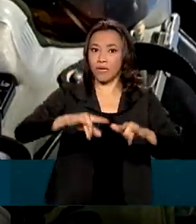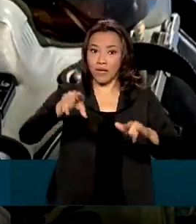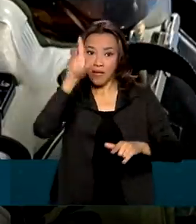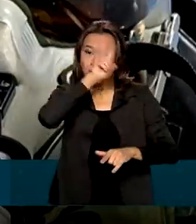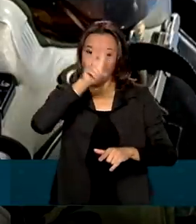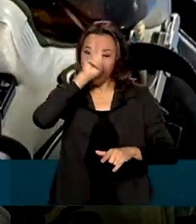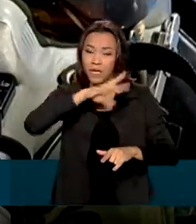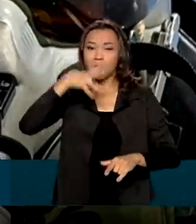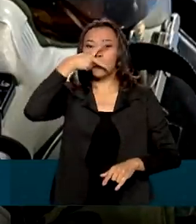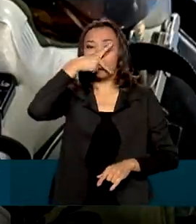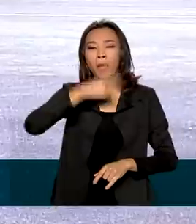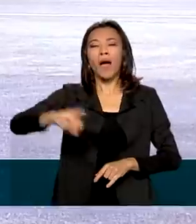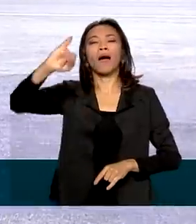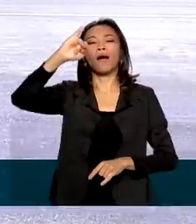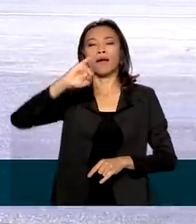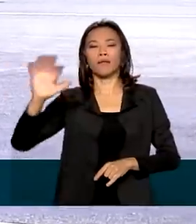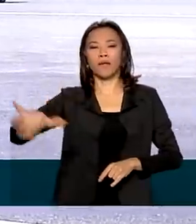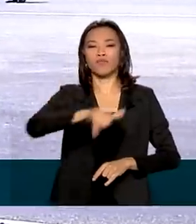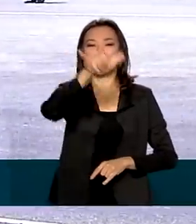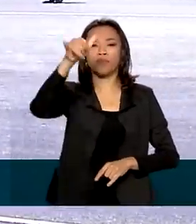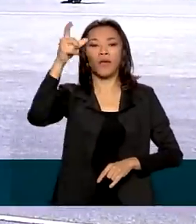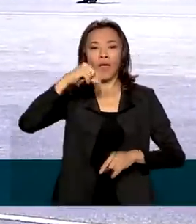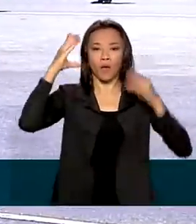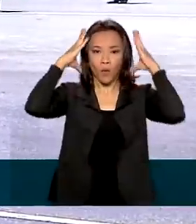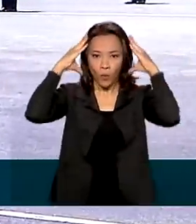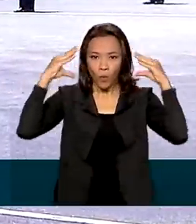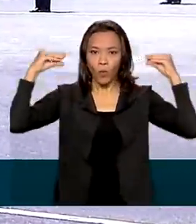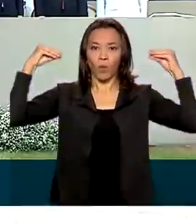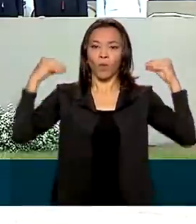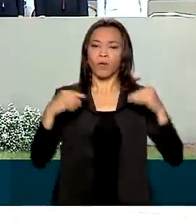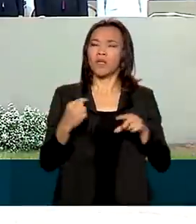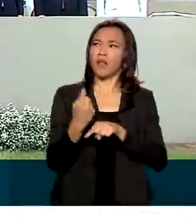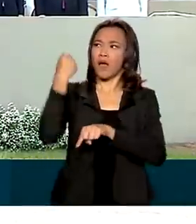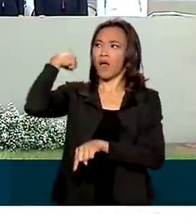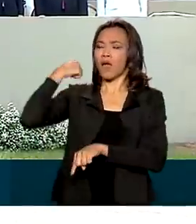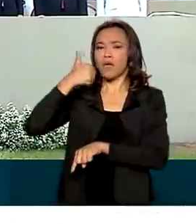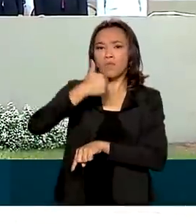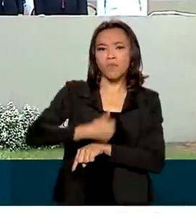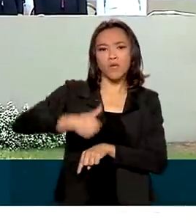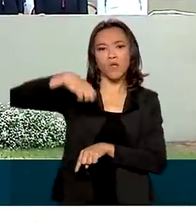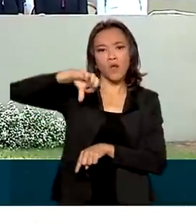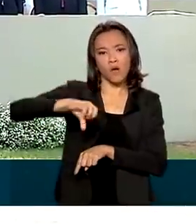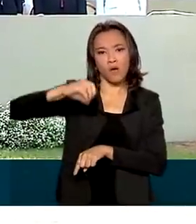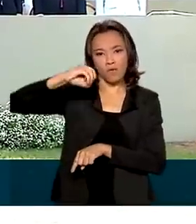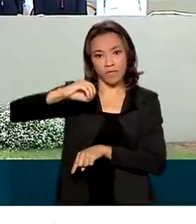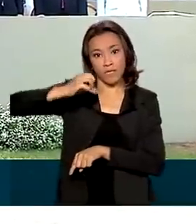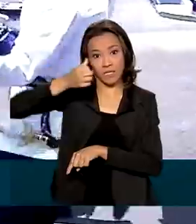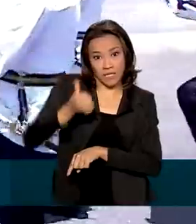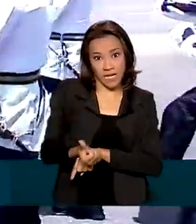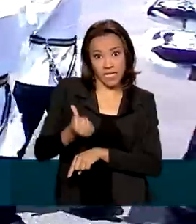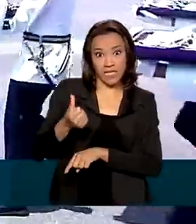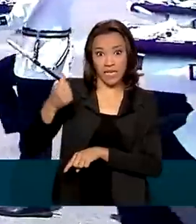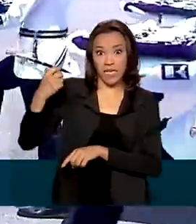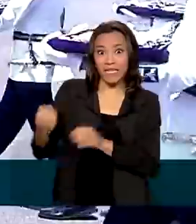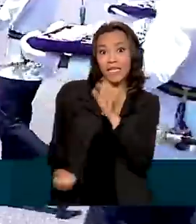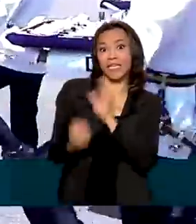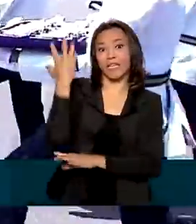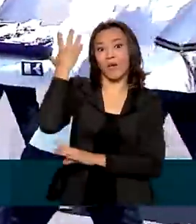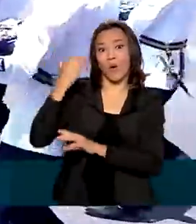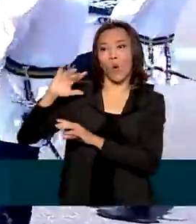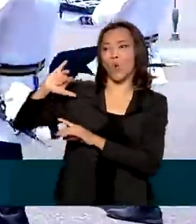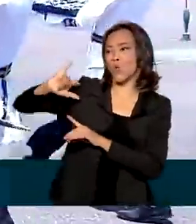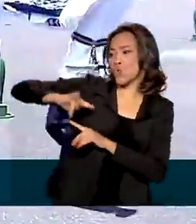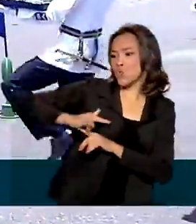Dumont, o pai da aviação, que em 1906 realizou o maior feito da história mundial,